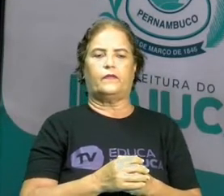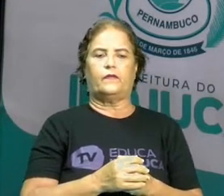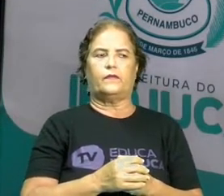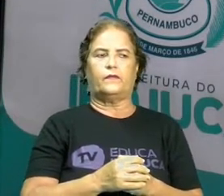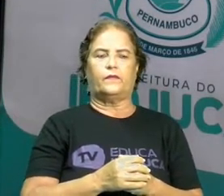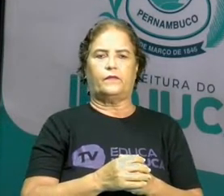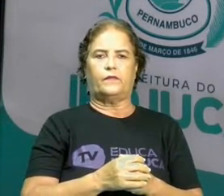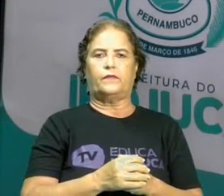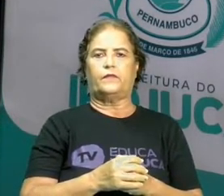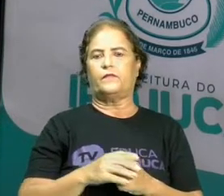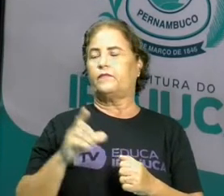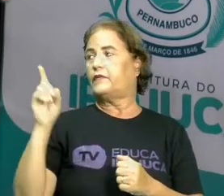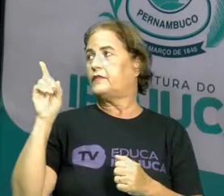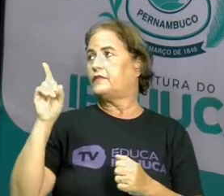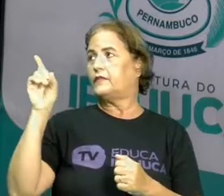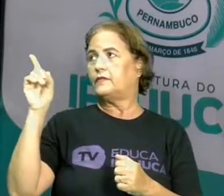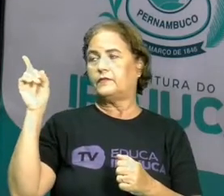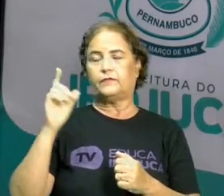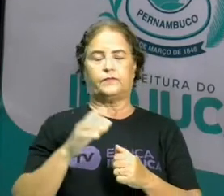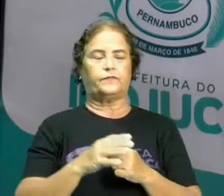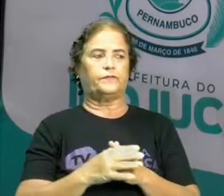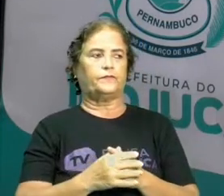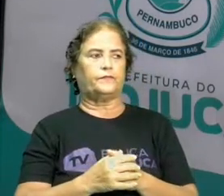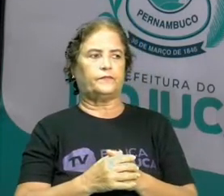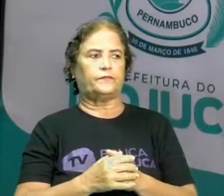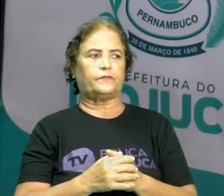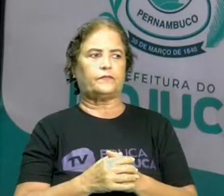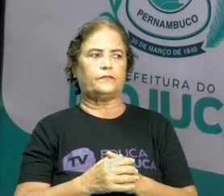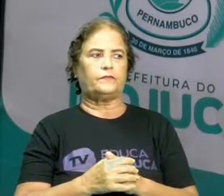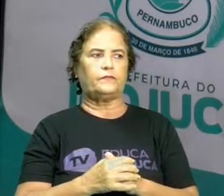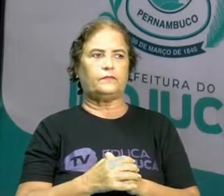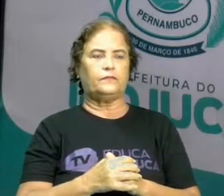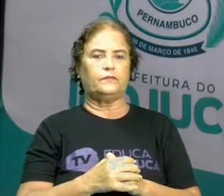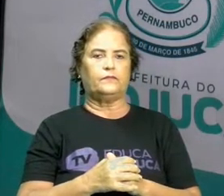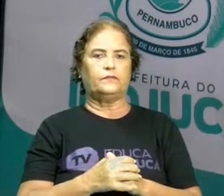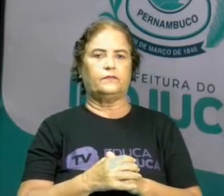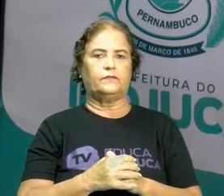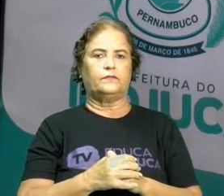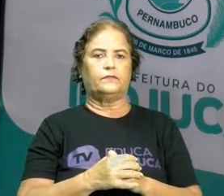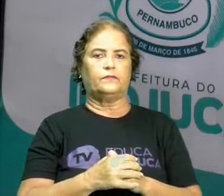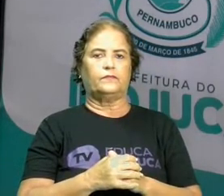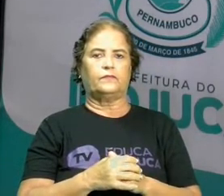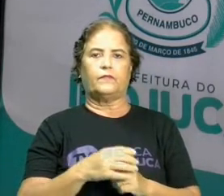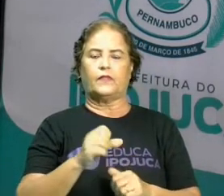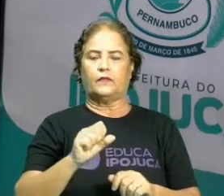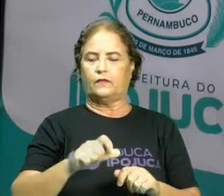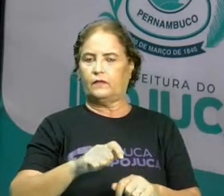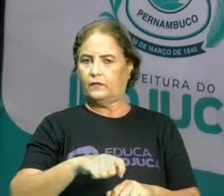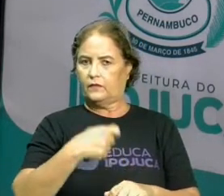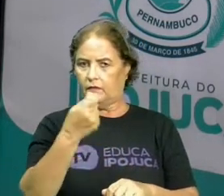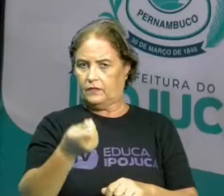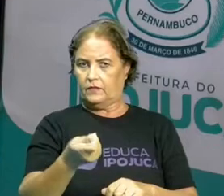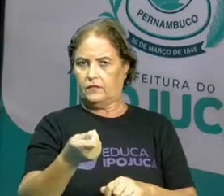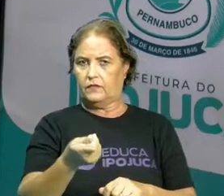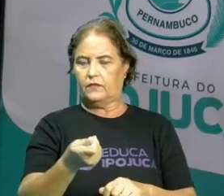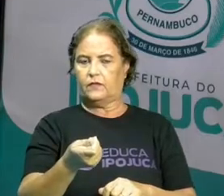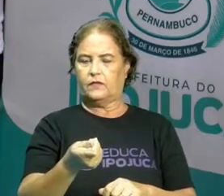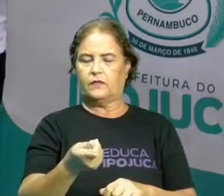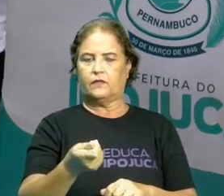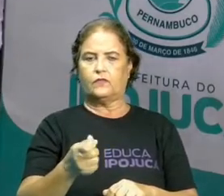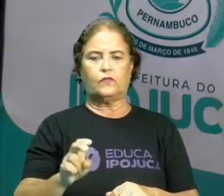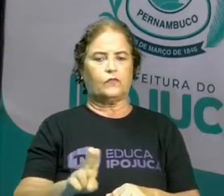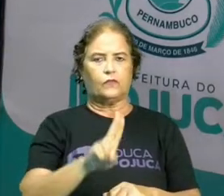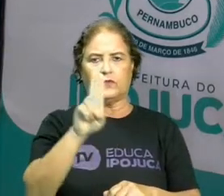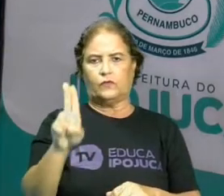pessoa é ajoelhada, dobrada. Enfim. Esse símbolo não é o que nós